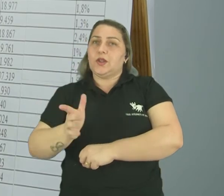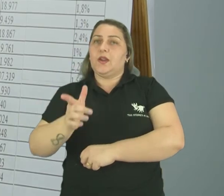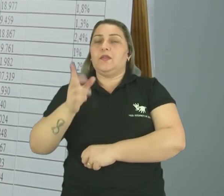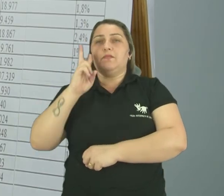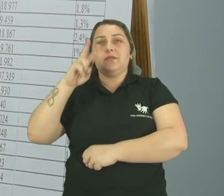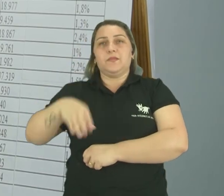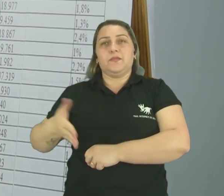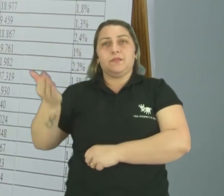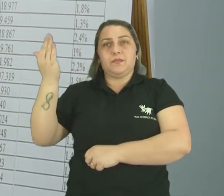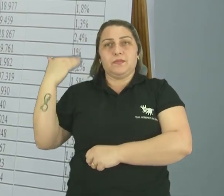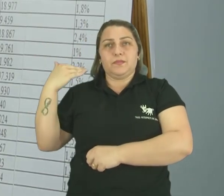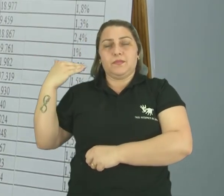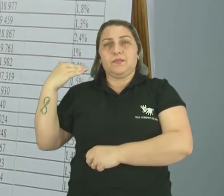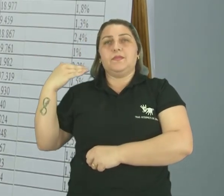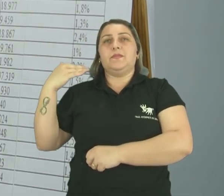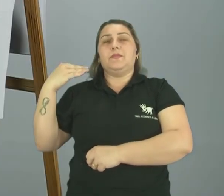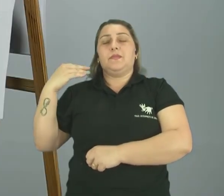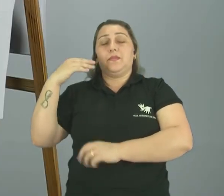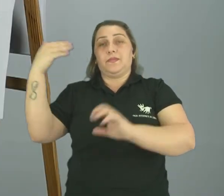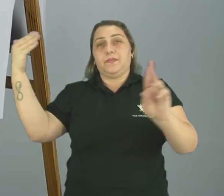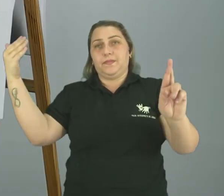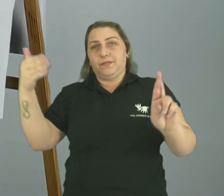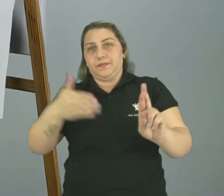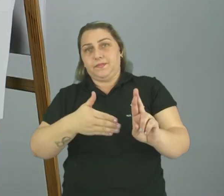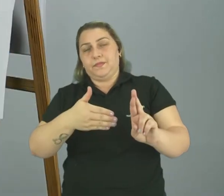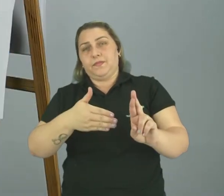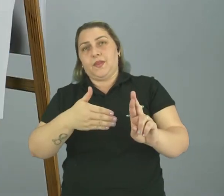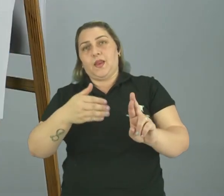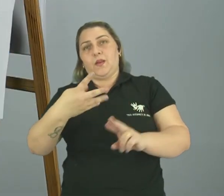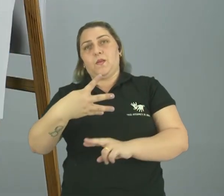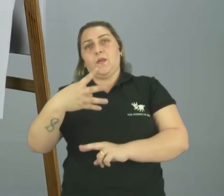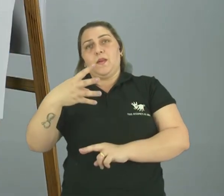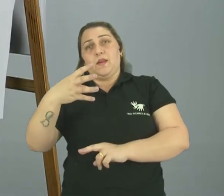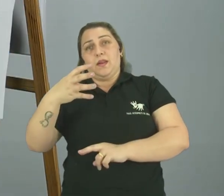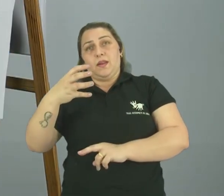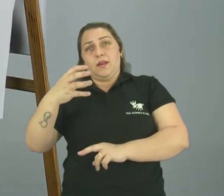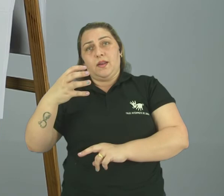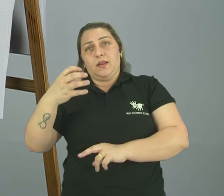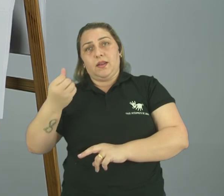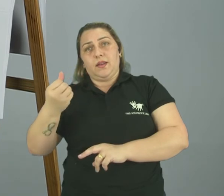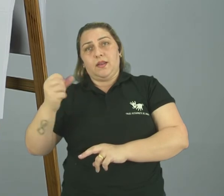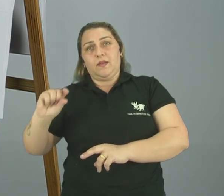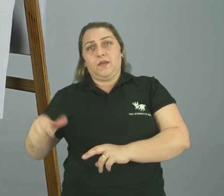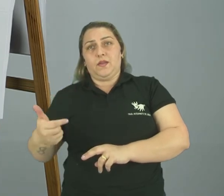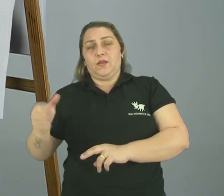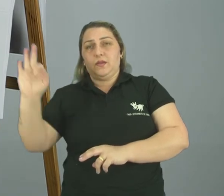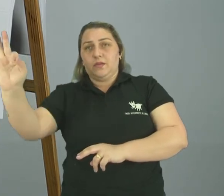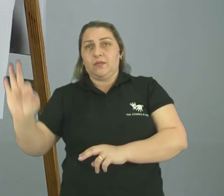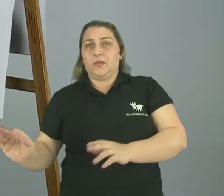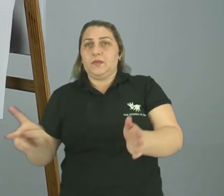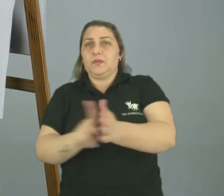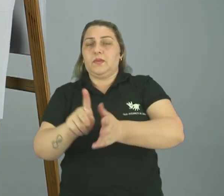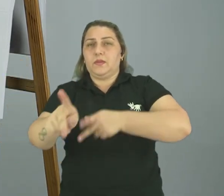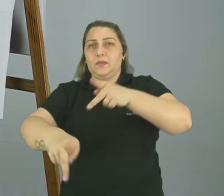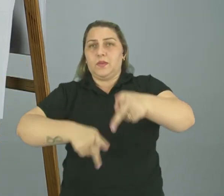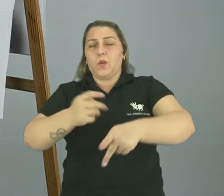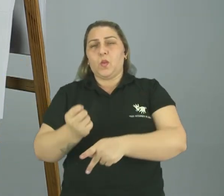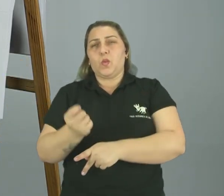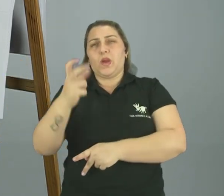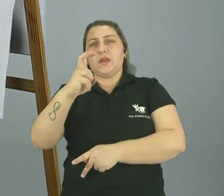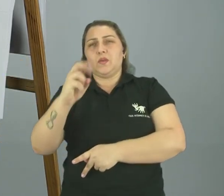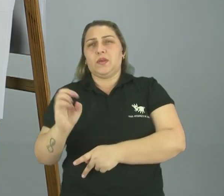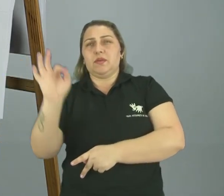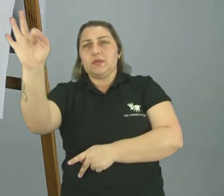Anteriormente Isso representa 46,2% Da população Ou seja Quase